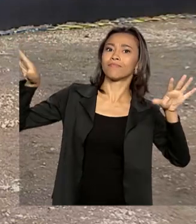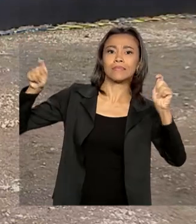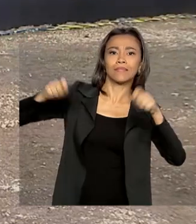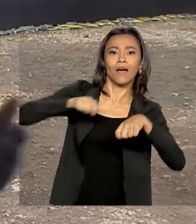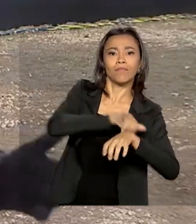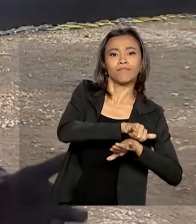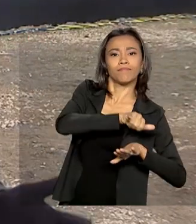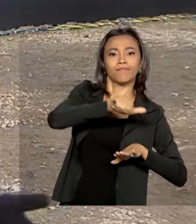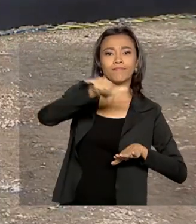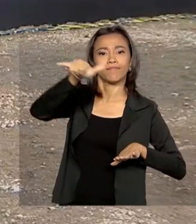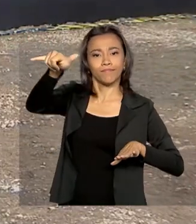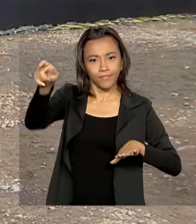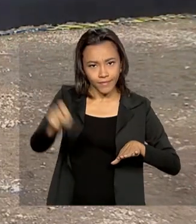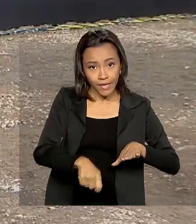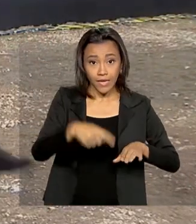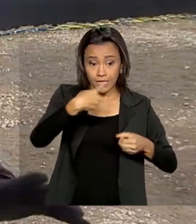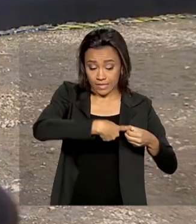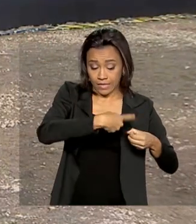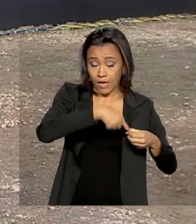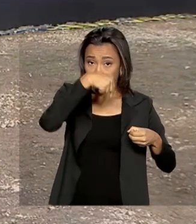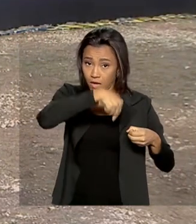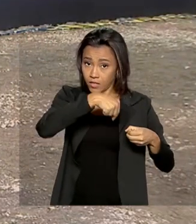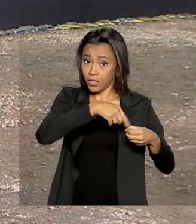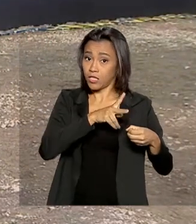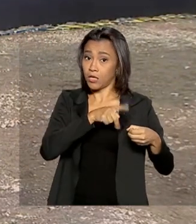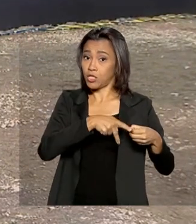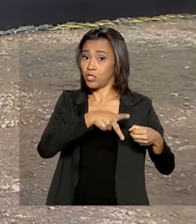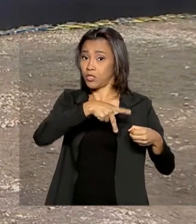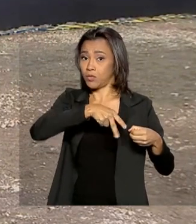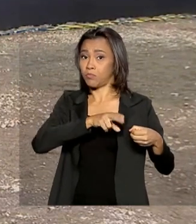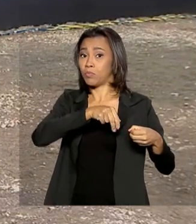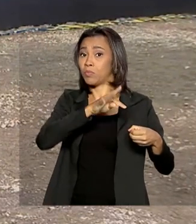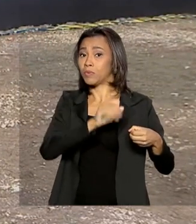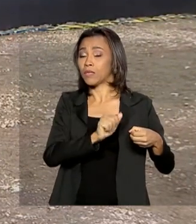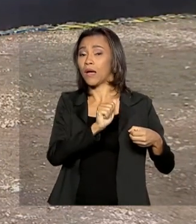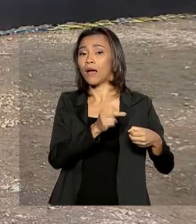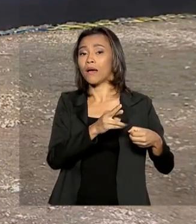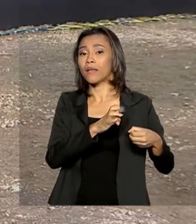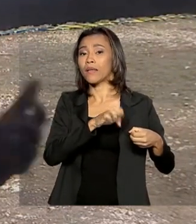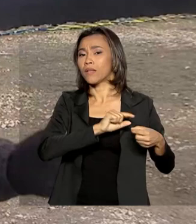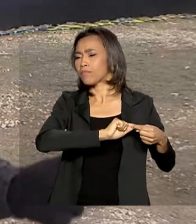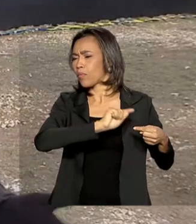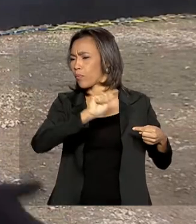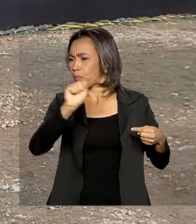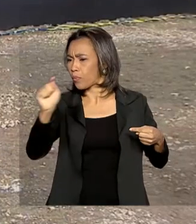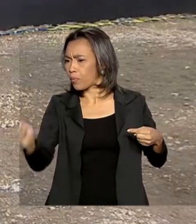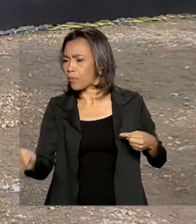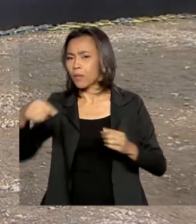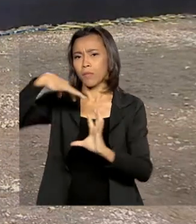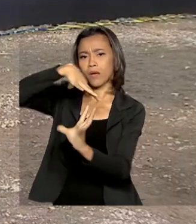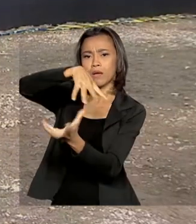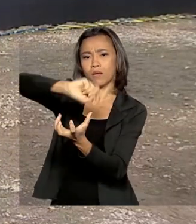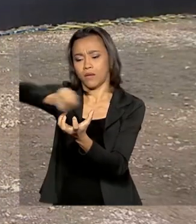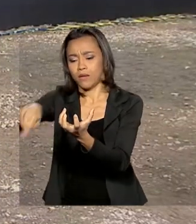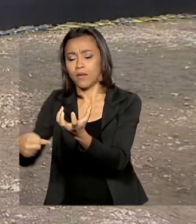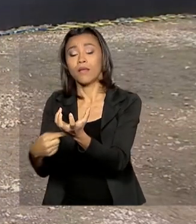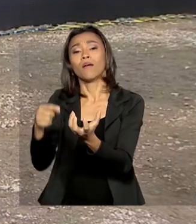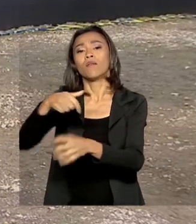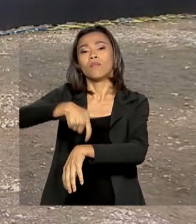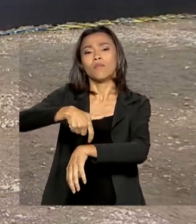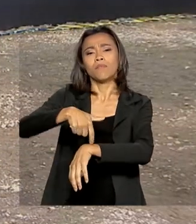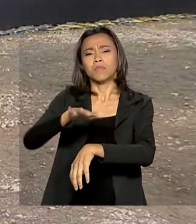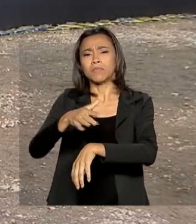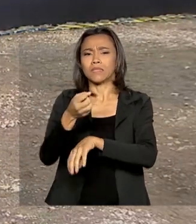climática. A viagem entre Punta Arenas e a base de freio na Antártica tem a duração prevista de três horas. Depois, a comitiva do vice-presidente